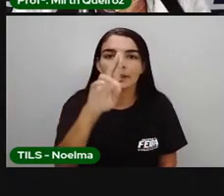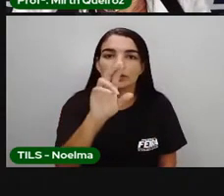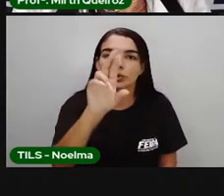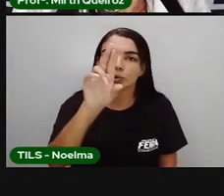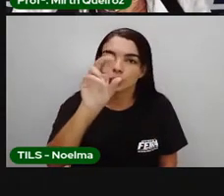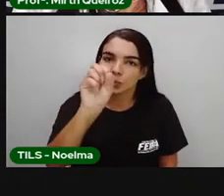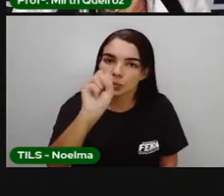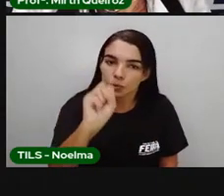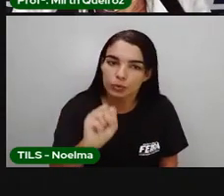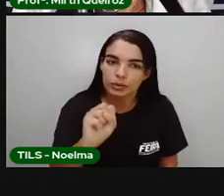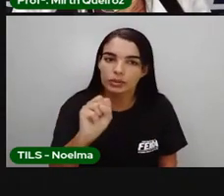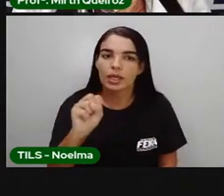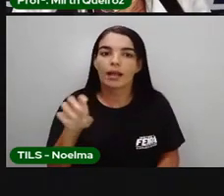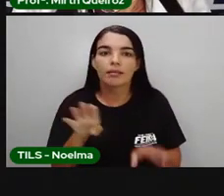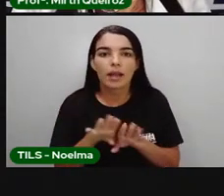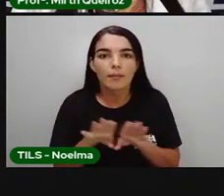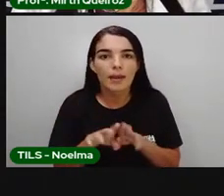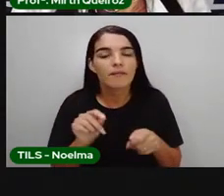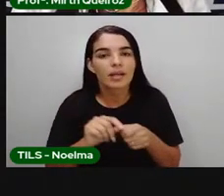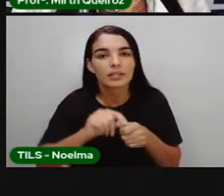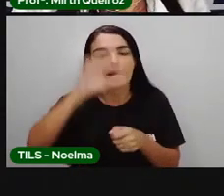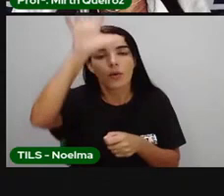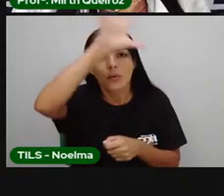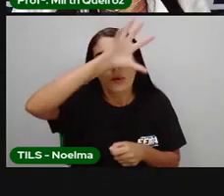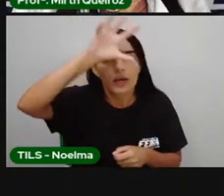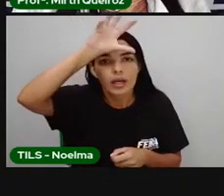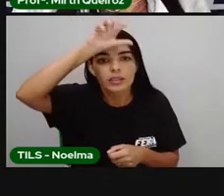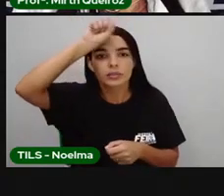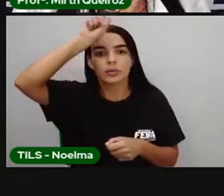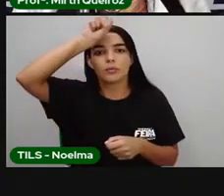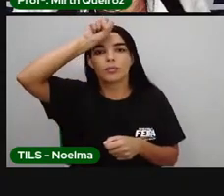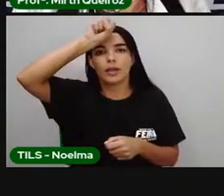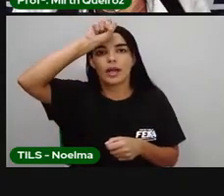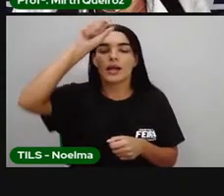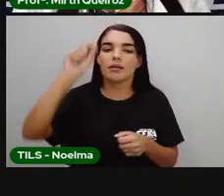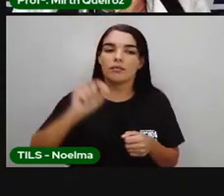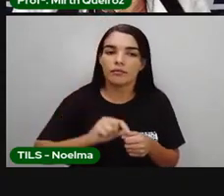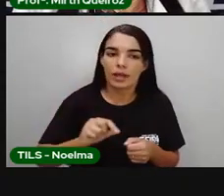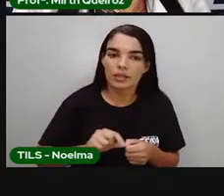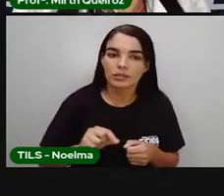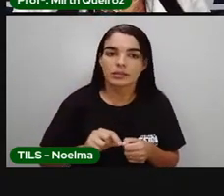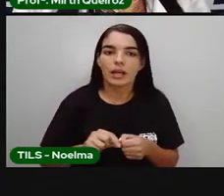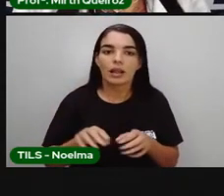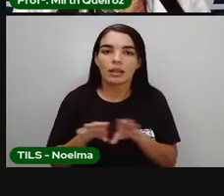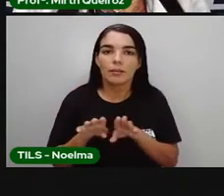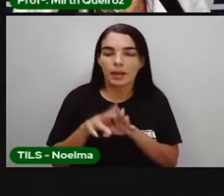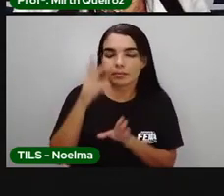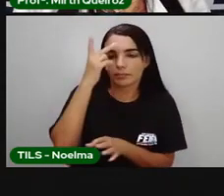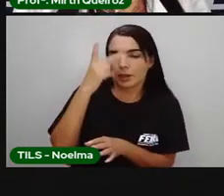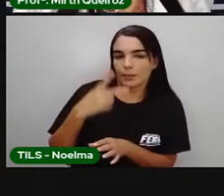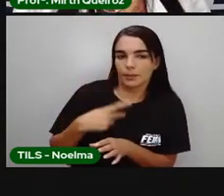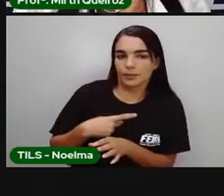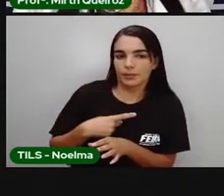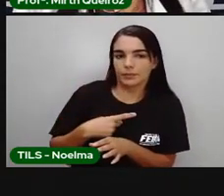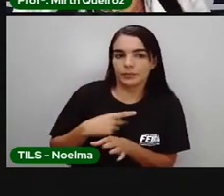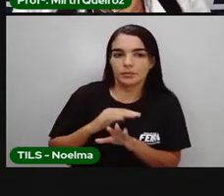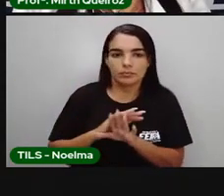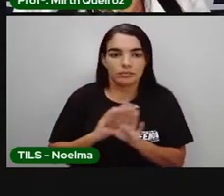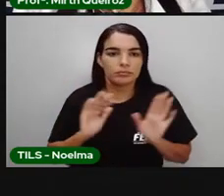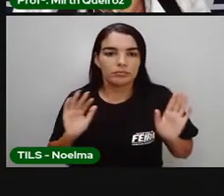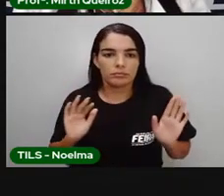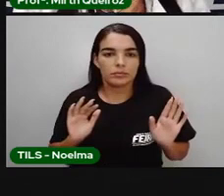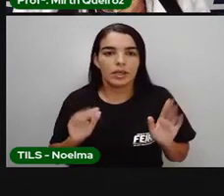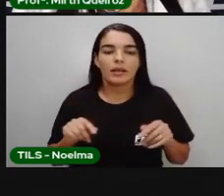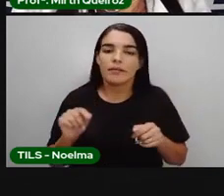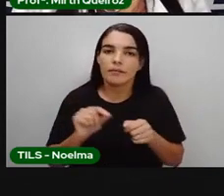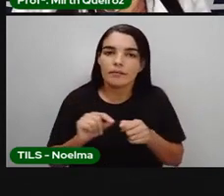também praticavam o Candomblé, mas faziam adaptações à sua cultura particular. No caso, os bancos, né?